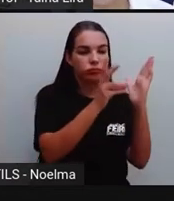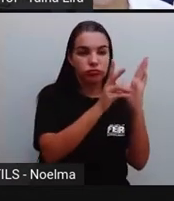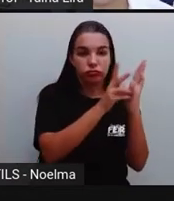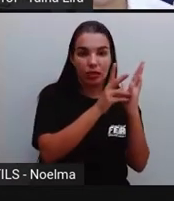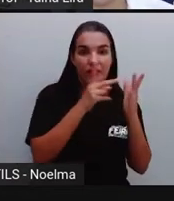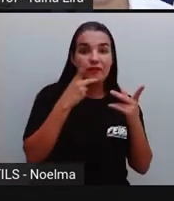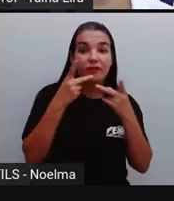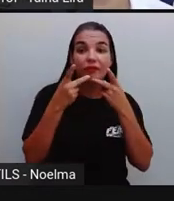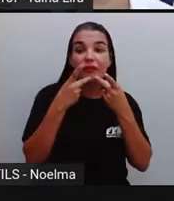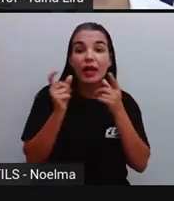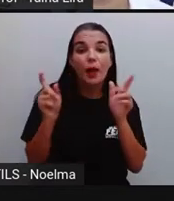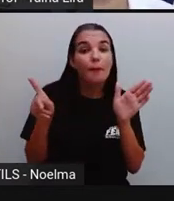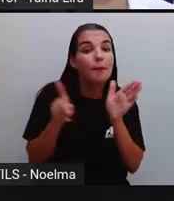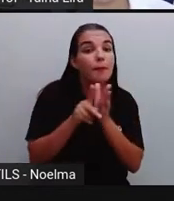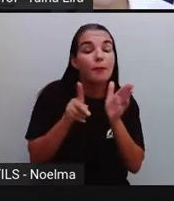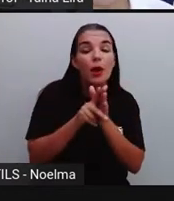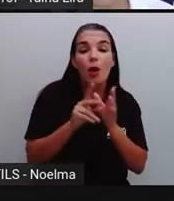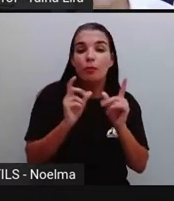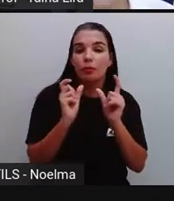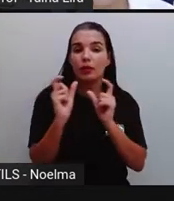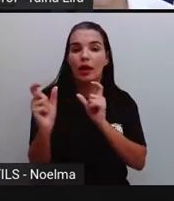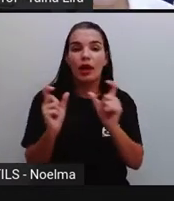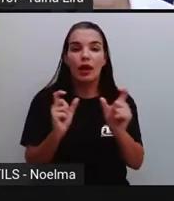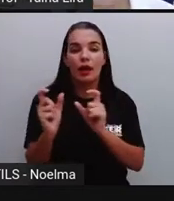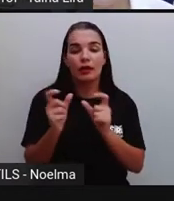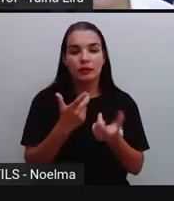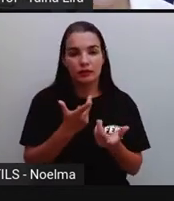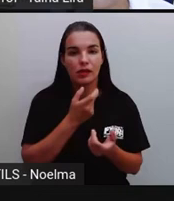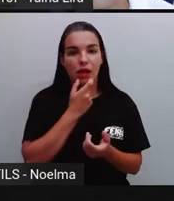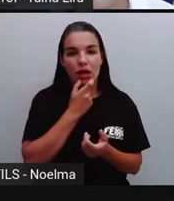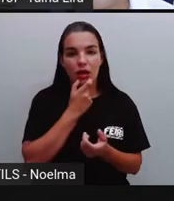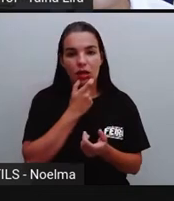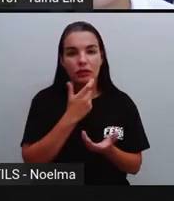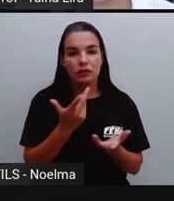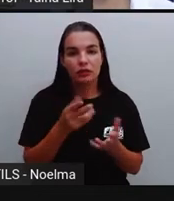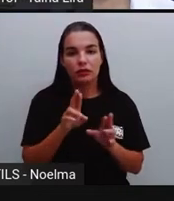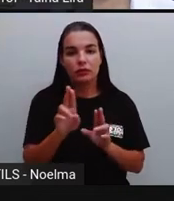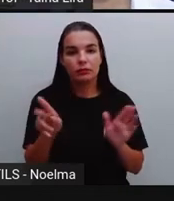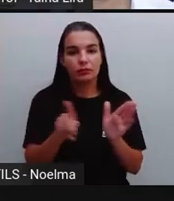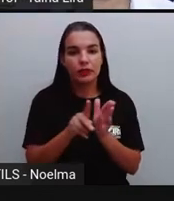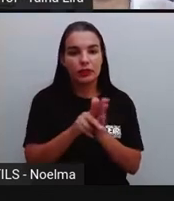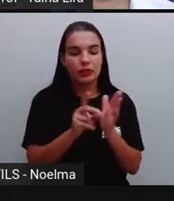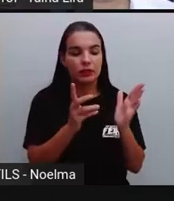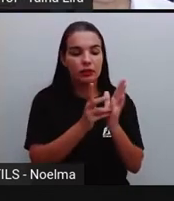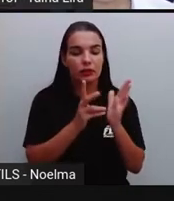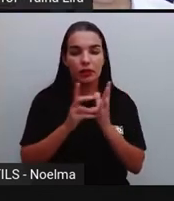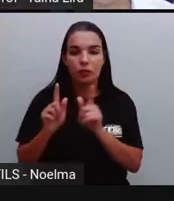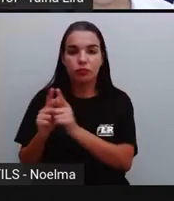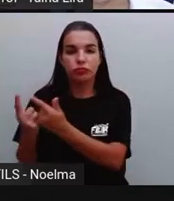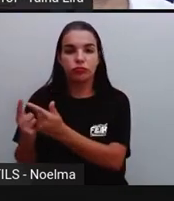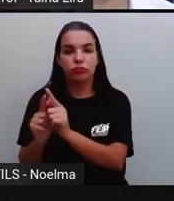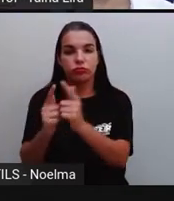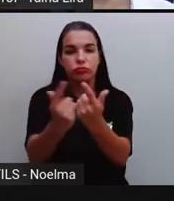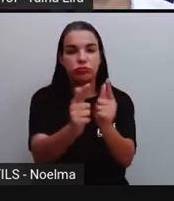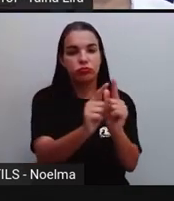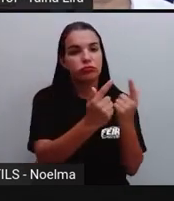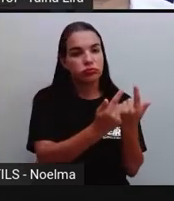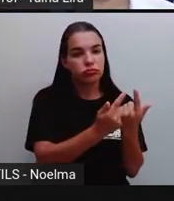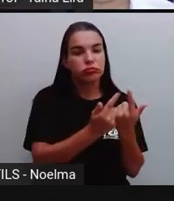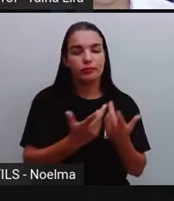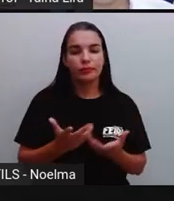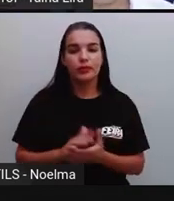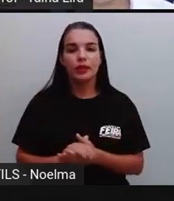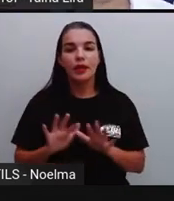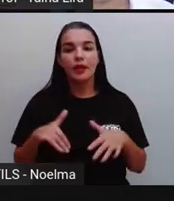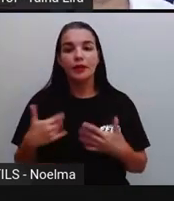fala ali um idioma diferente. Lembram que a pró falou isso? E o que é que acontece, pró? Os